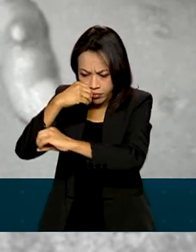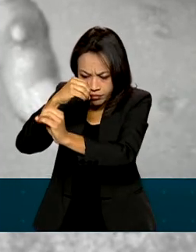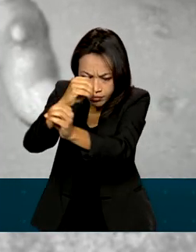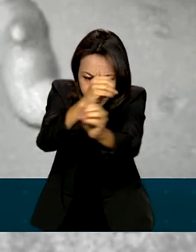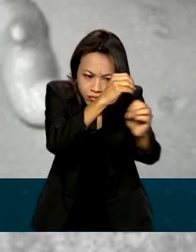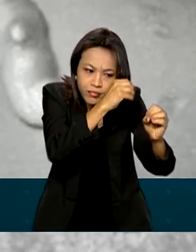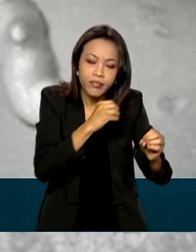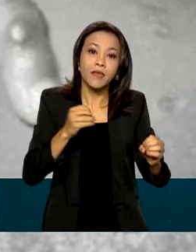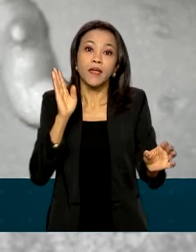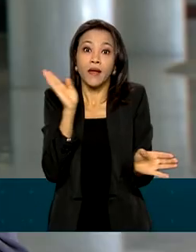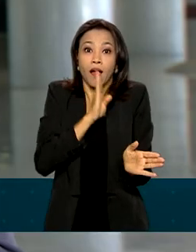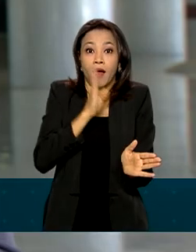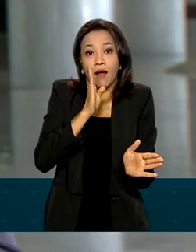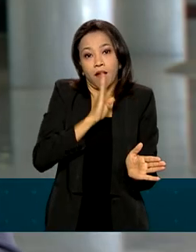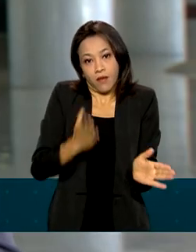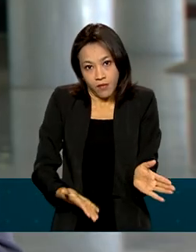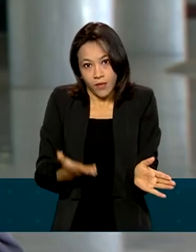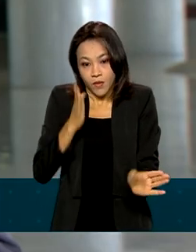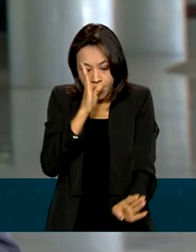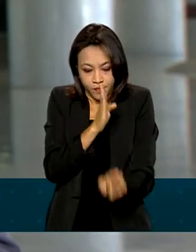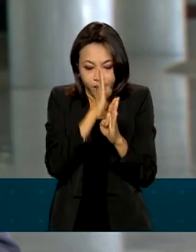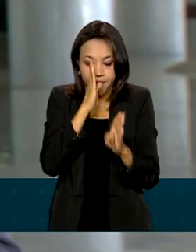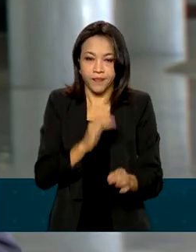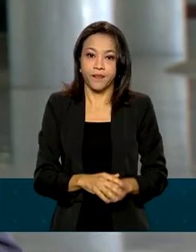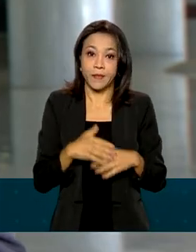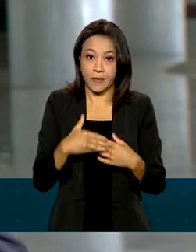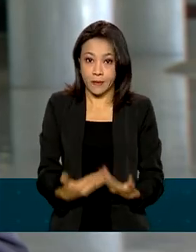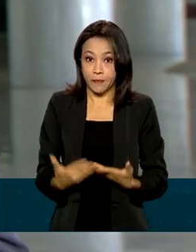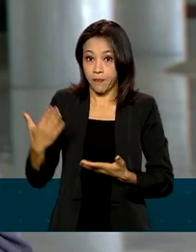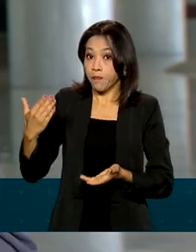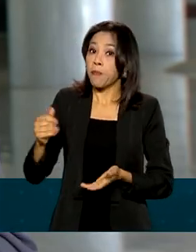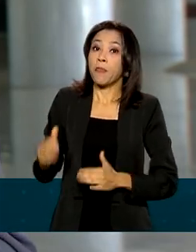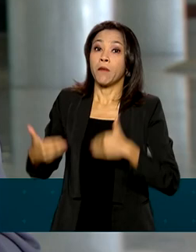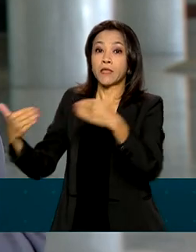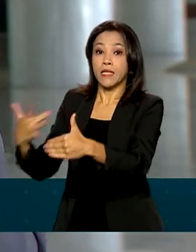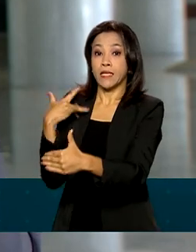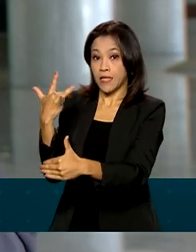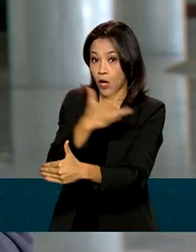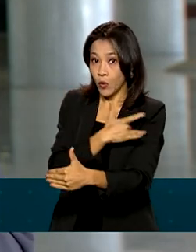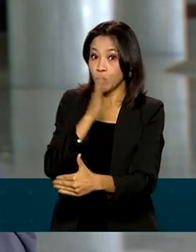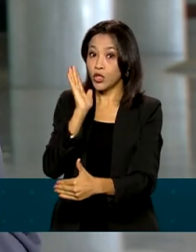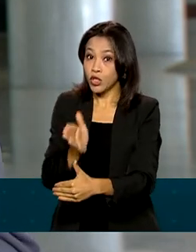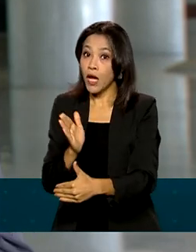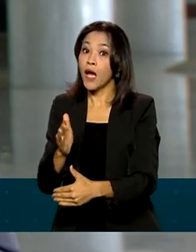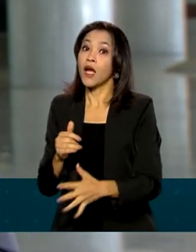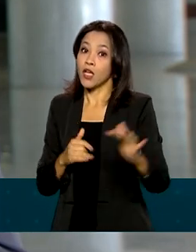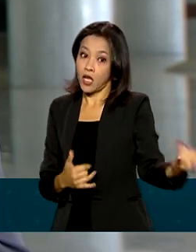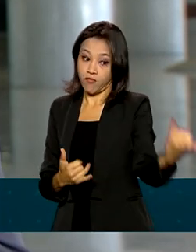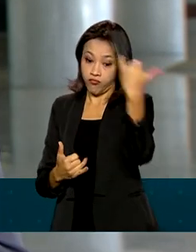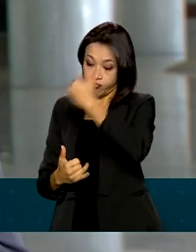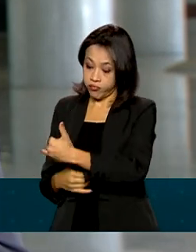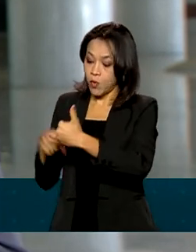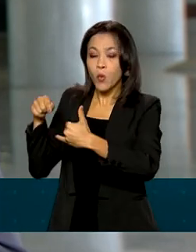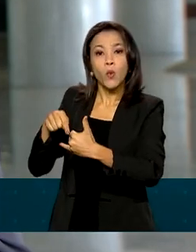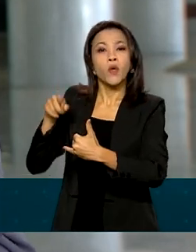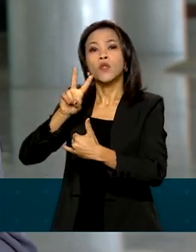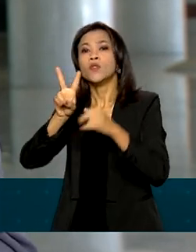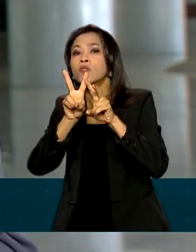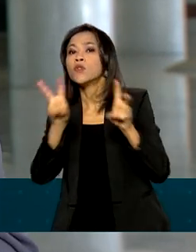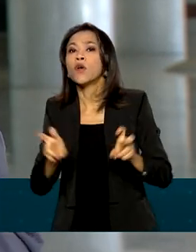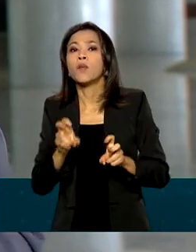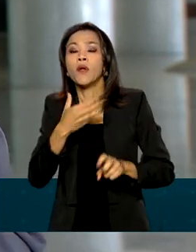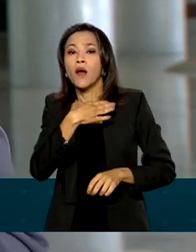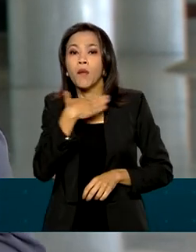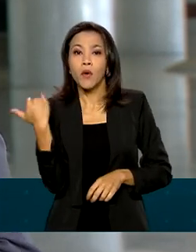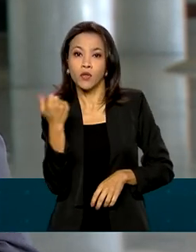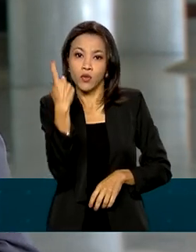diagnóstico mais rápido. E olha, Mara, o Ministério da Saúde, ele foi notificado, ele informou que foi notificado sobre a morte de mais um